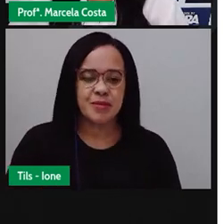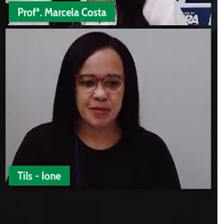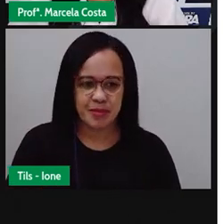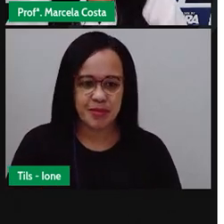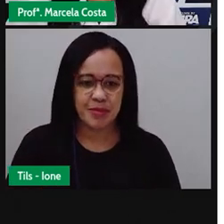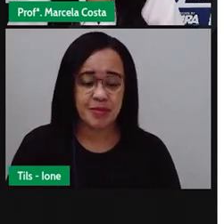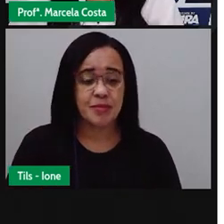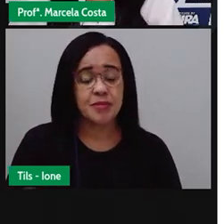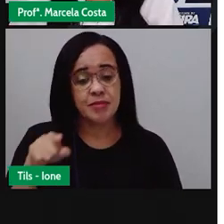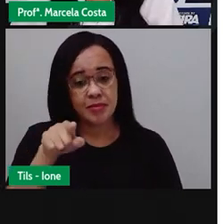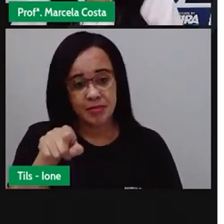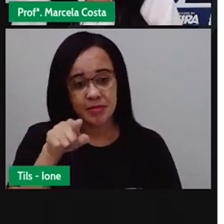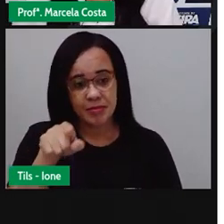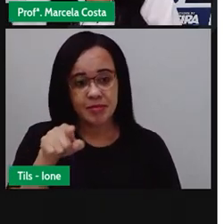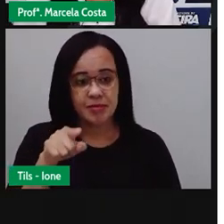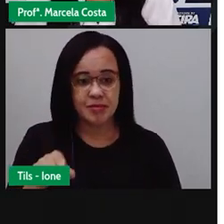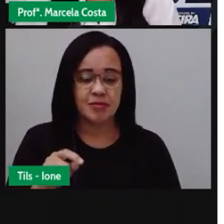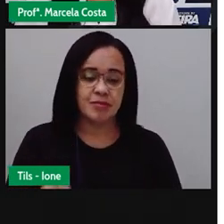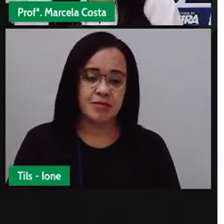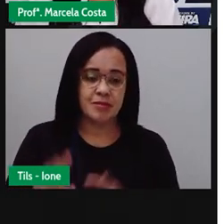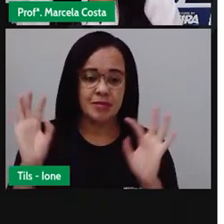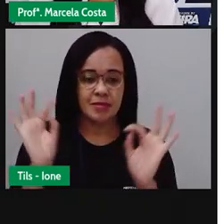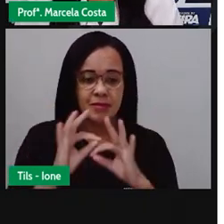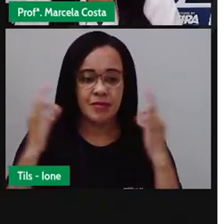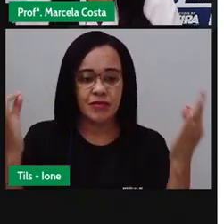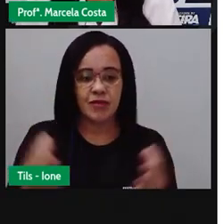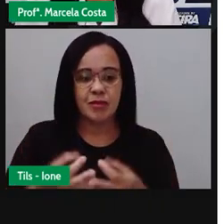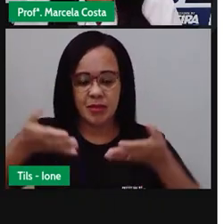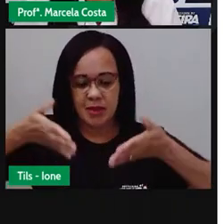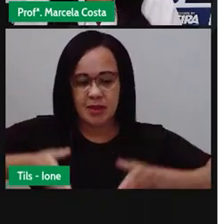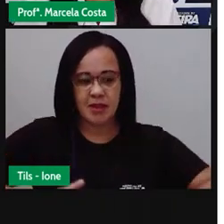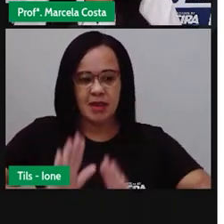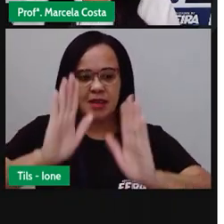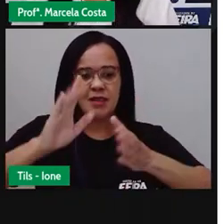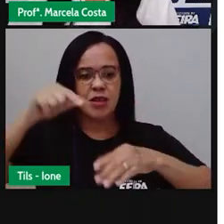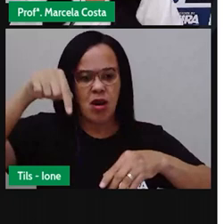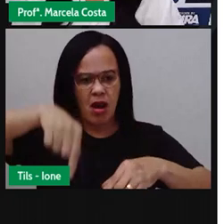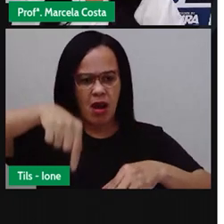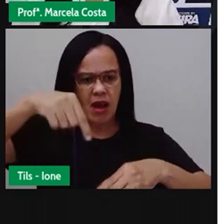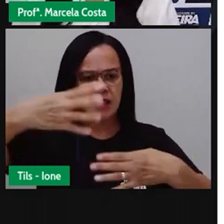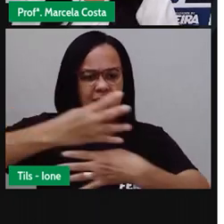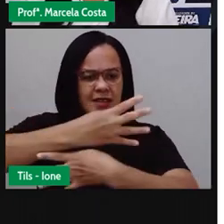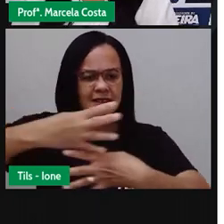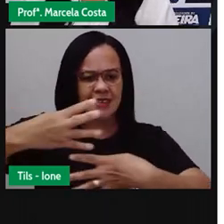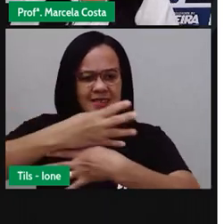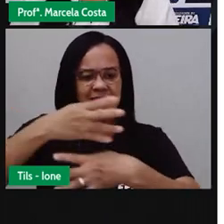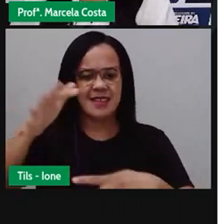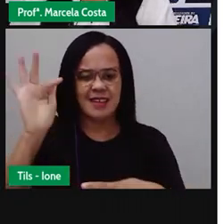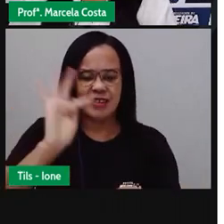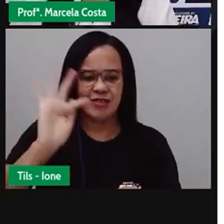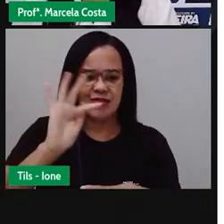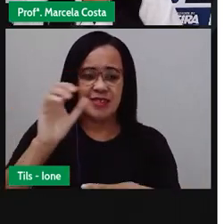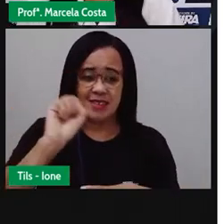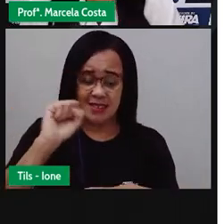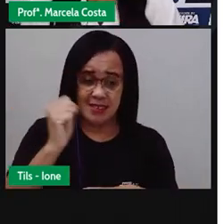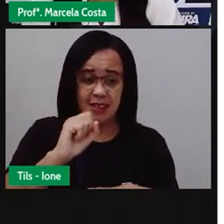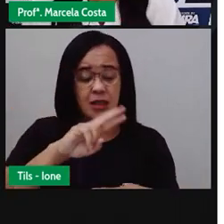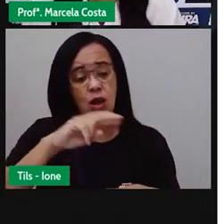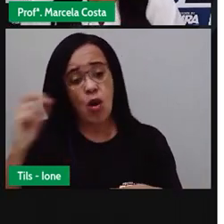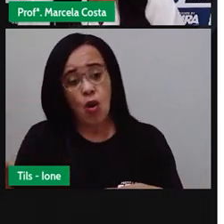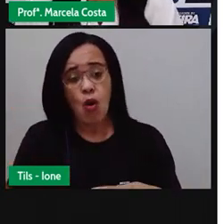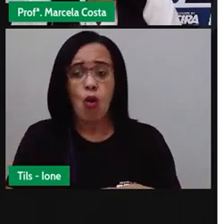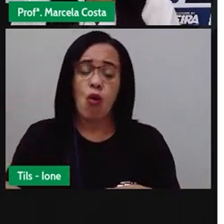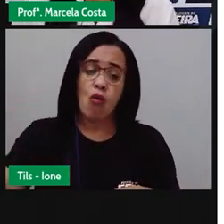Vocês, a família de vocês, nasceram aqui em Feira de Santana ou vieram pra cá em algum